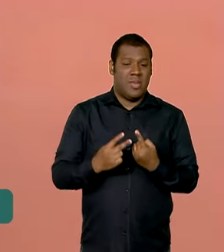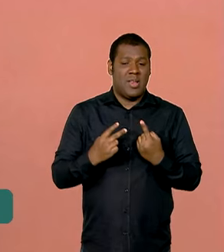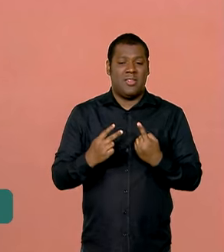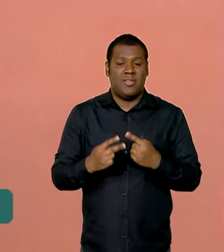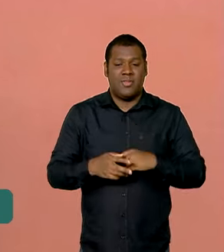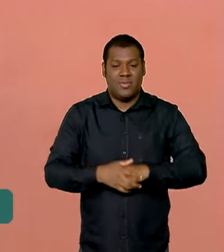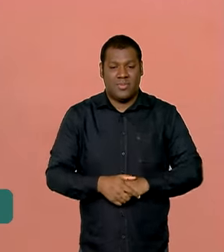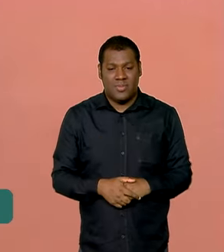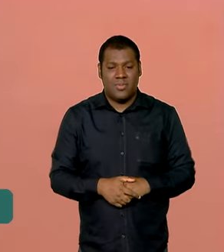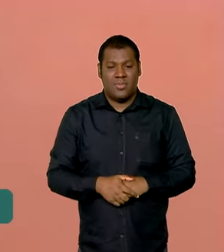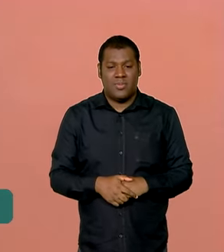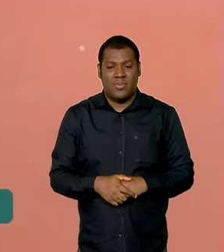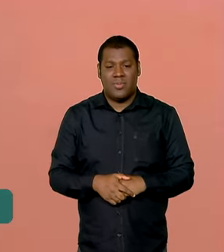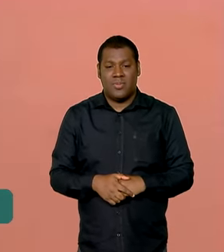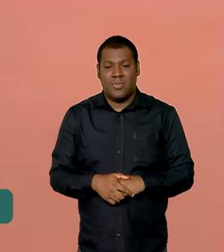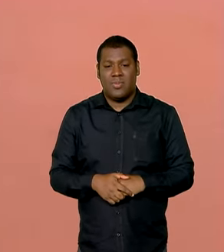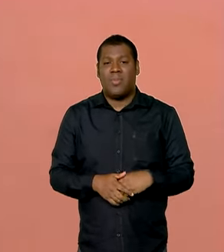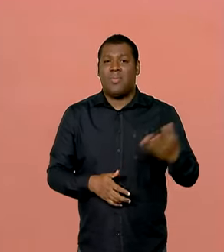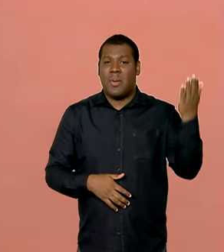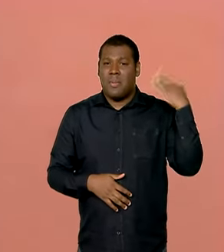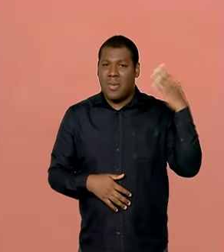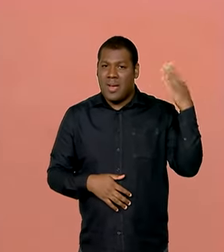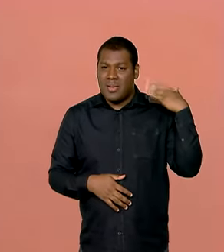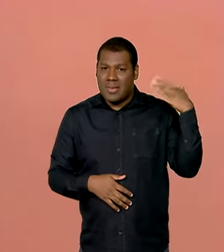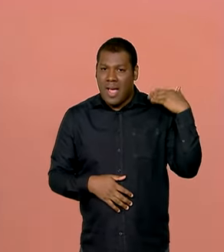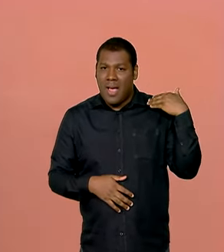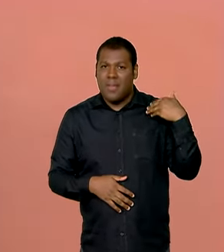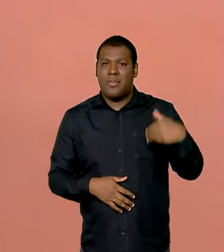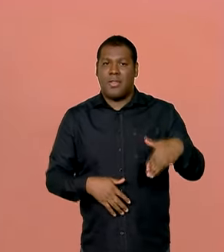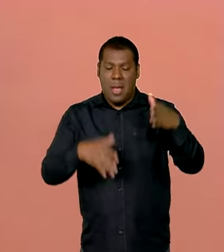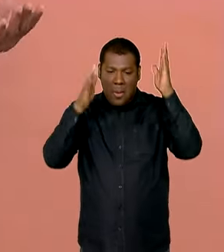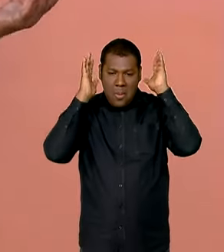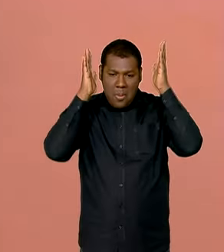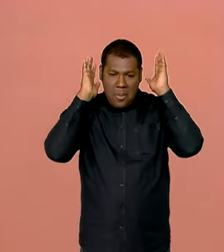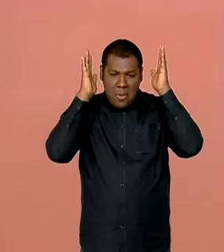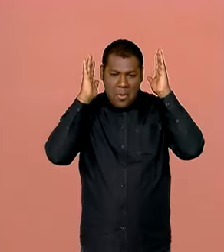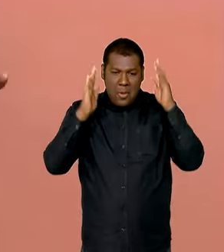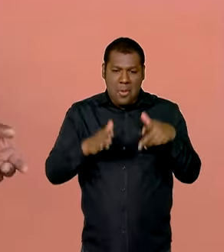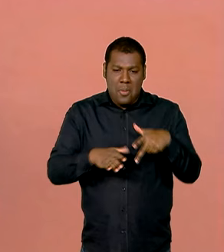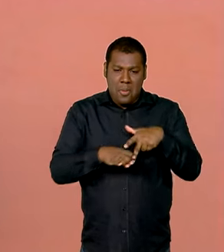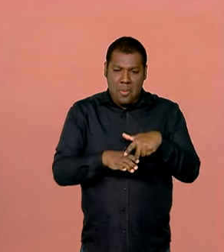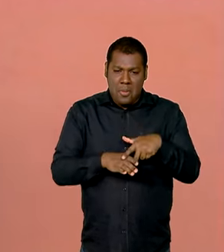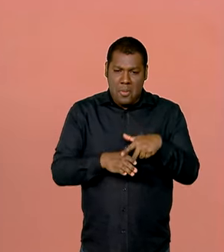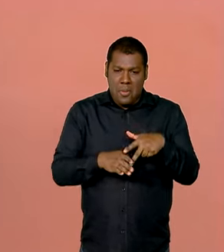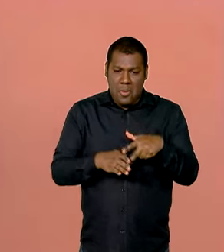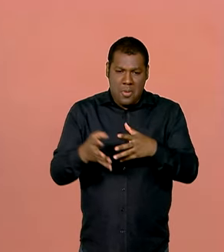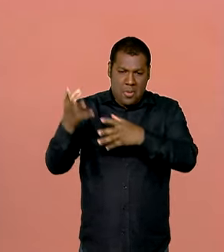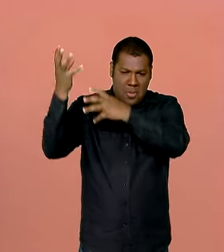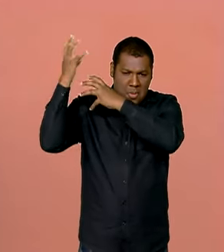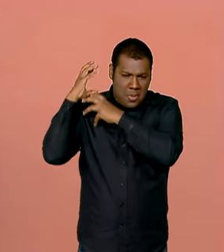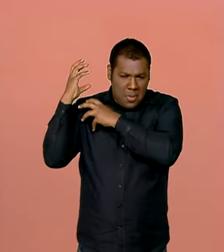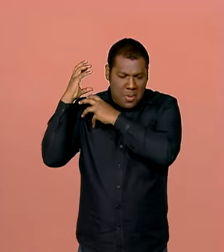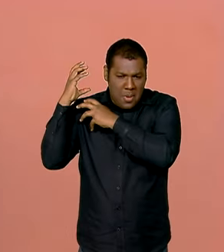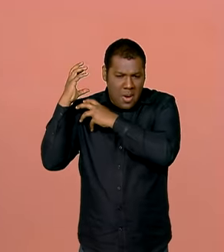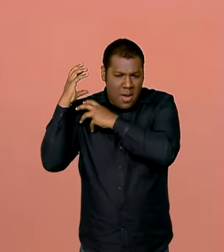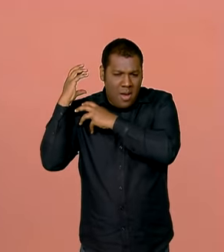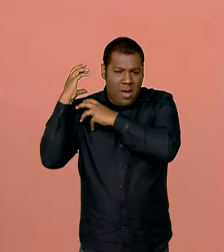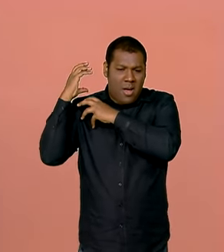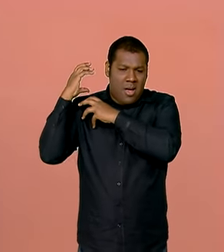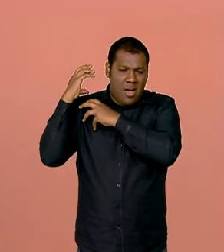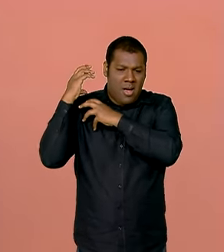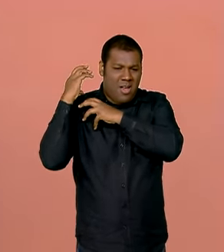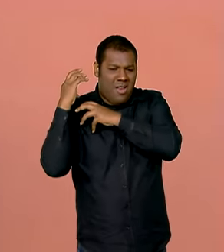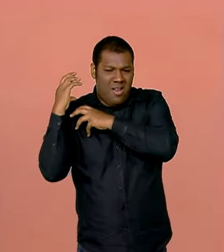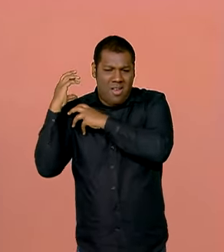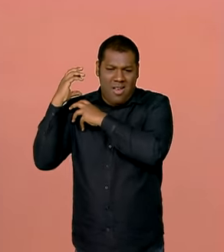aproxima. Quando tinha um jumentinho, botava uma cangada no jumentinho, uma lata de um lado, outra de outro, e para lavar roupa aqui, Ave Maria,